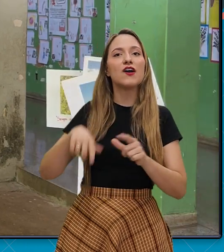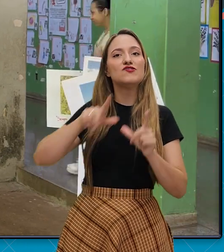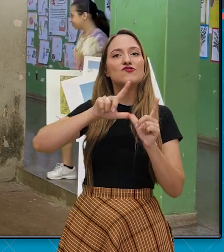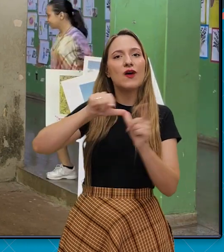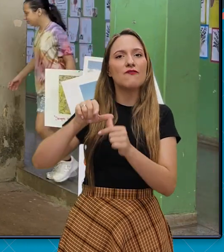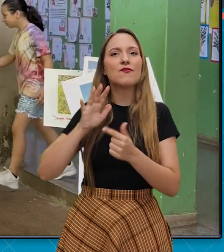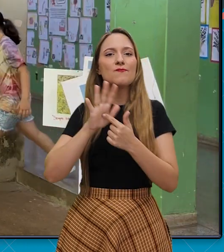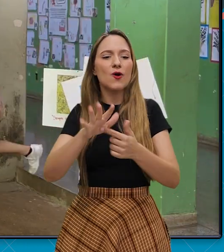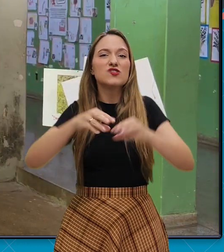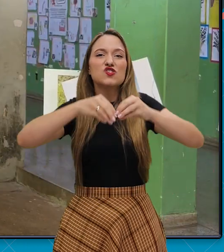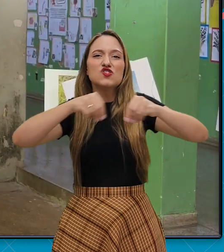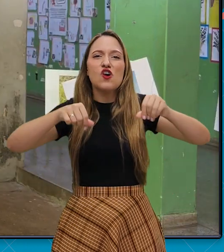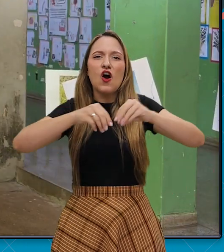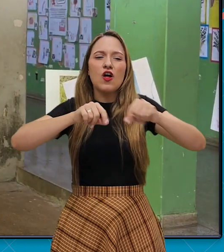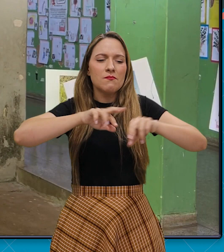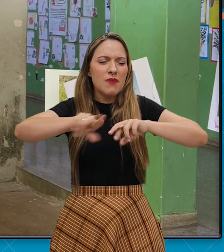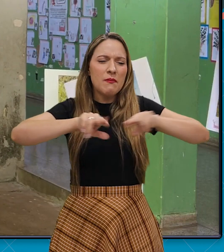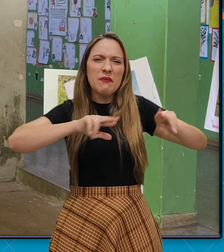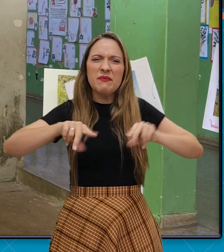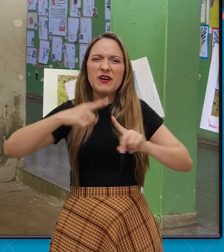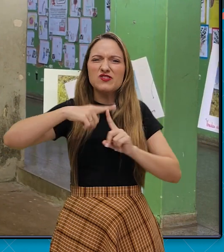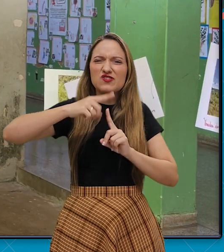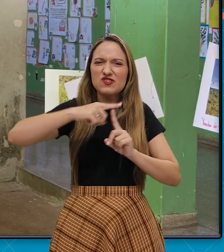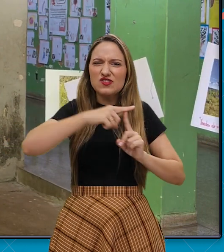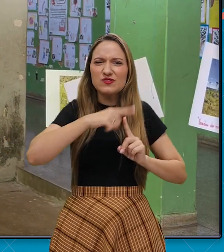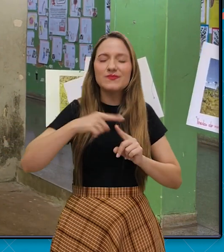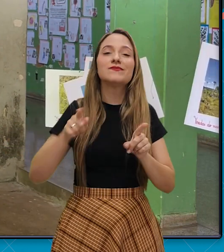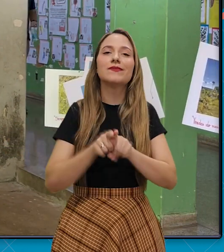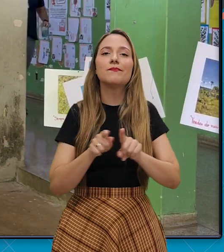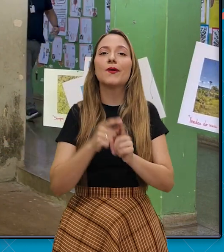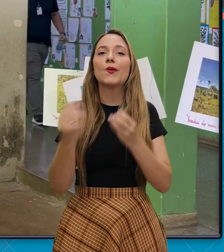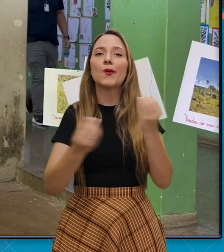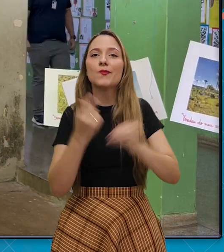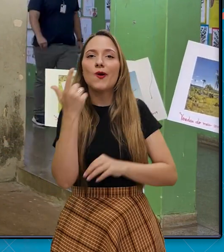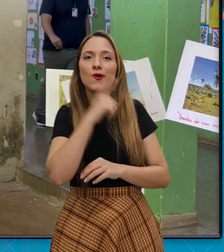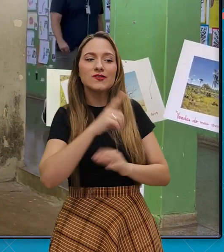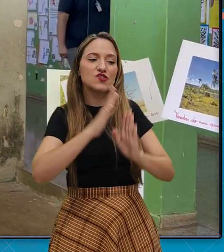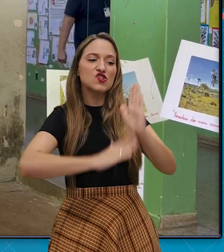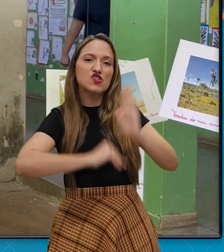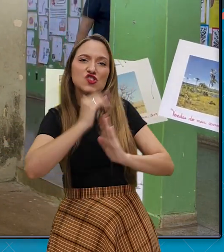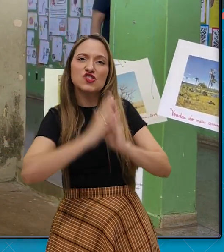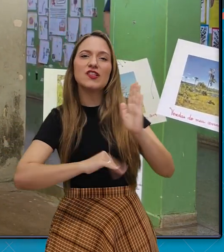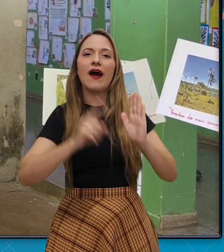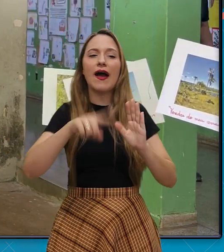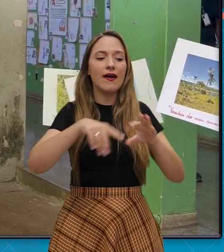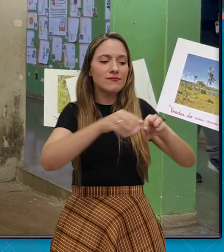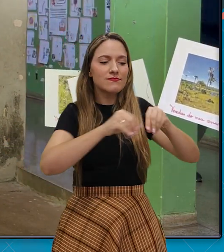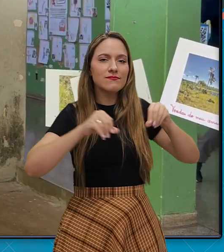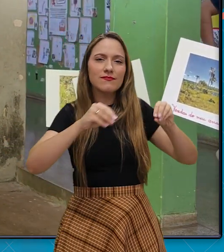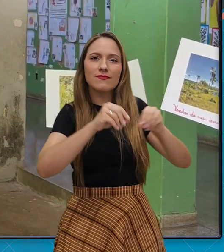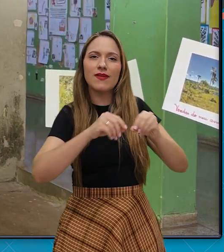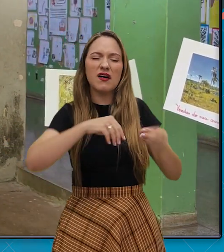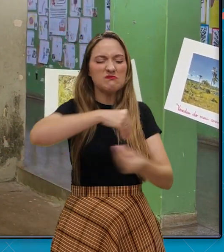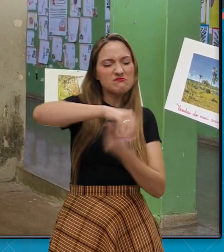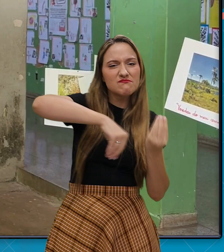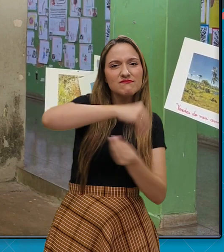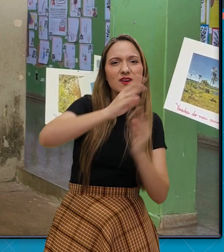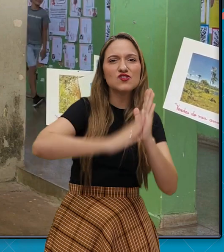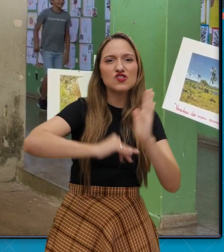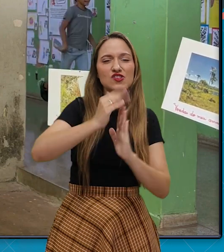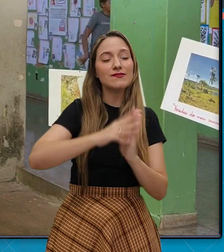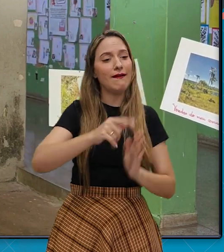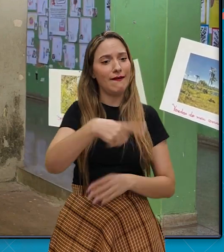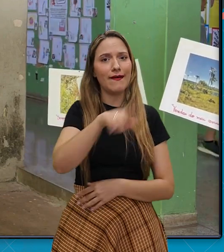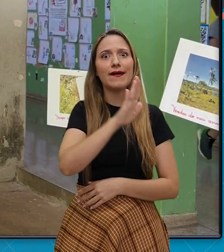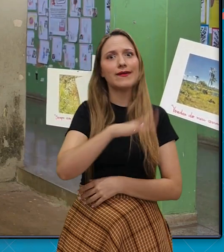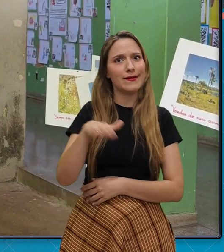trouxe tipos de solo e ideias de fazer tinta com terra, com solo, que para as crianças também